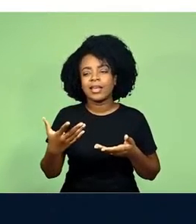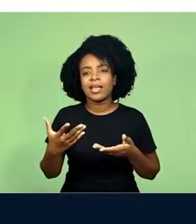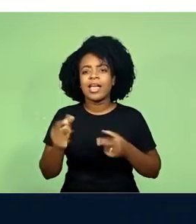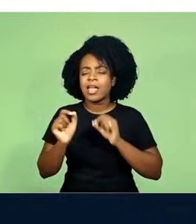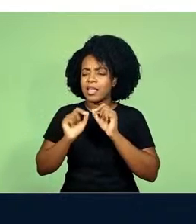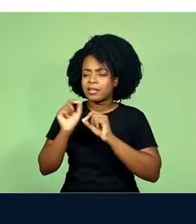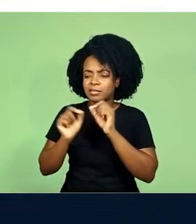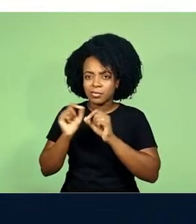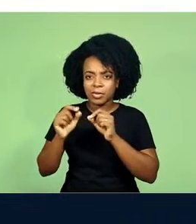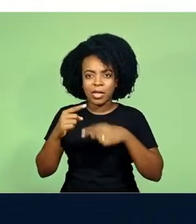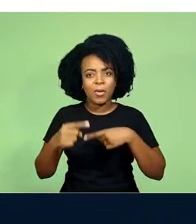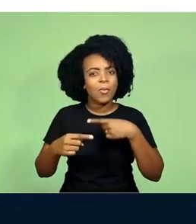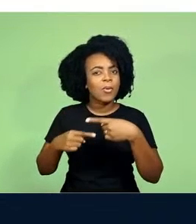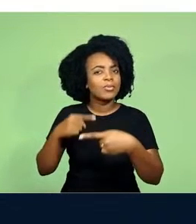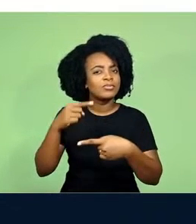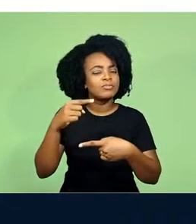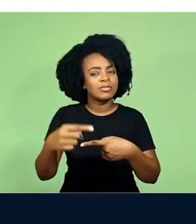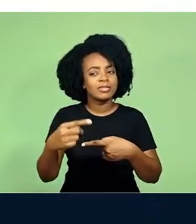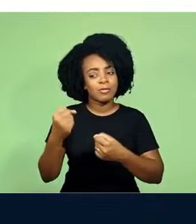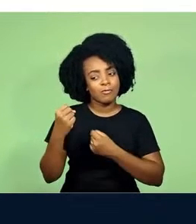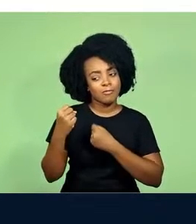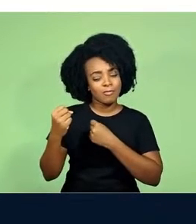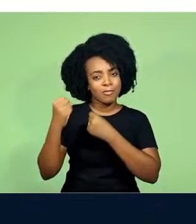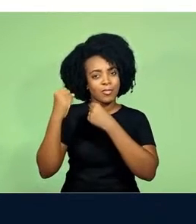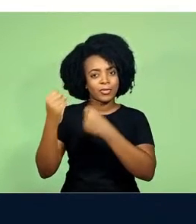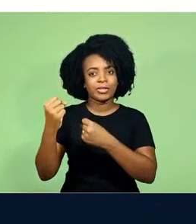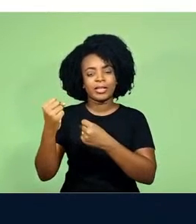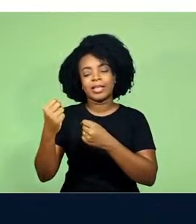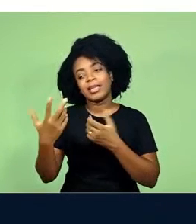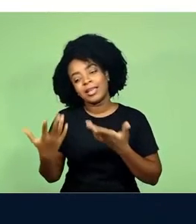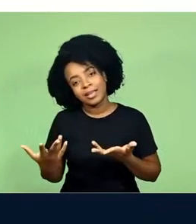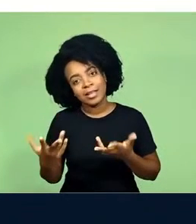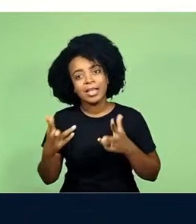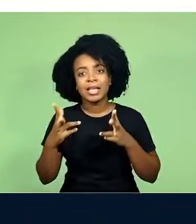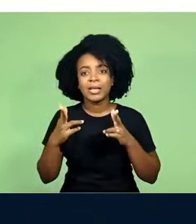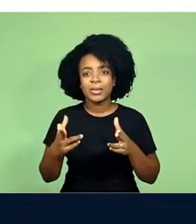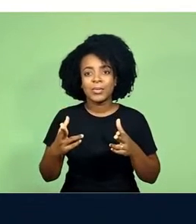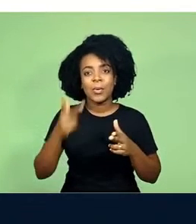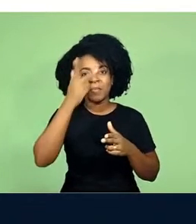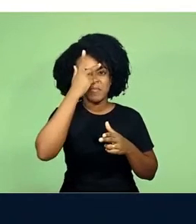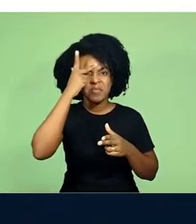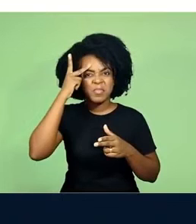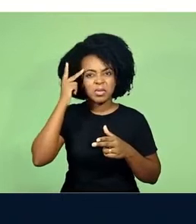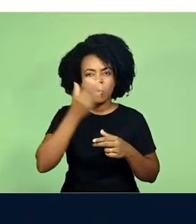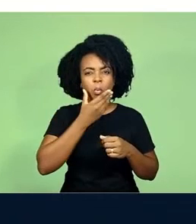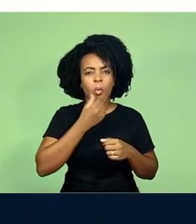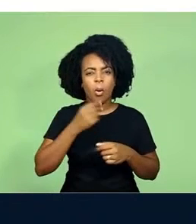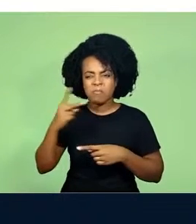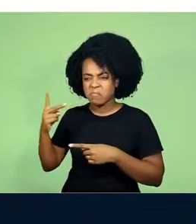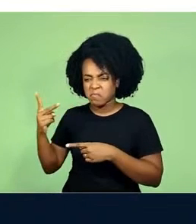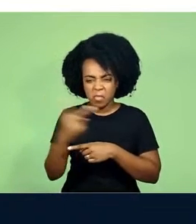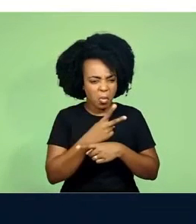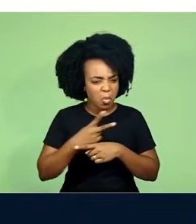ele é uma continuação desse próprio poder, tal como o Capitão do Mato,